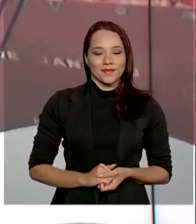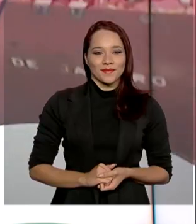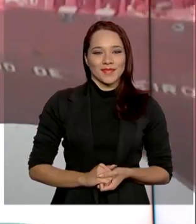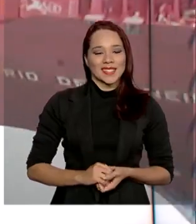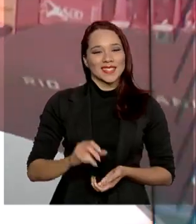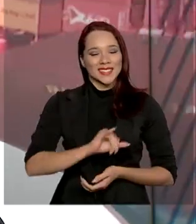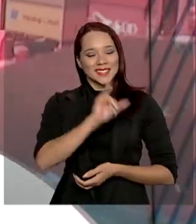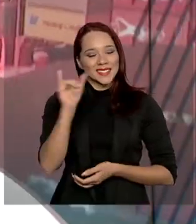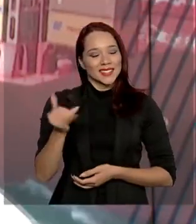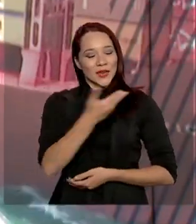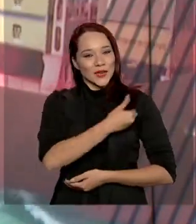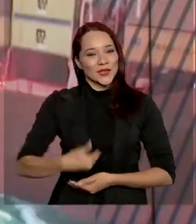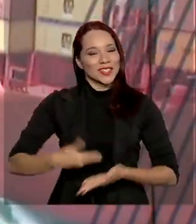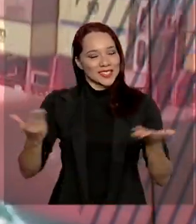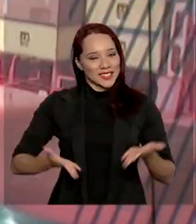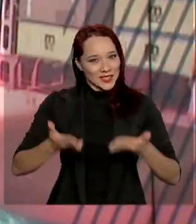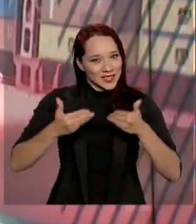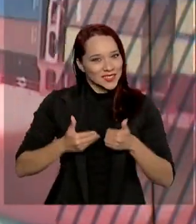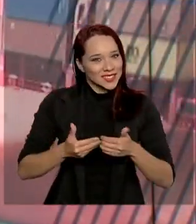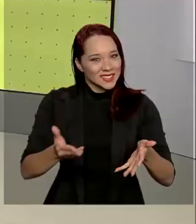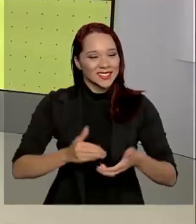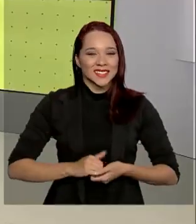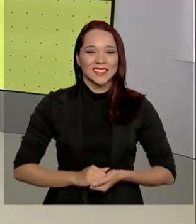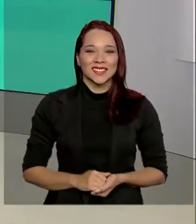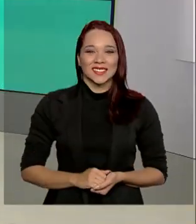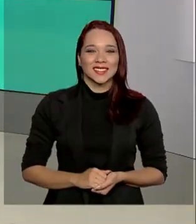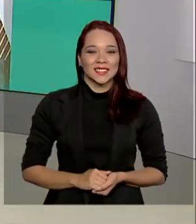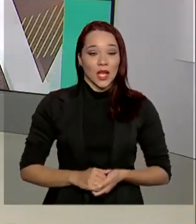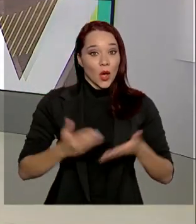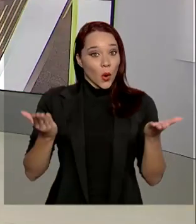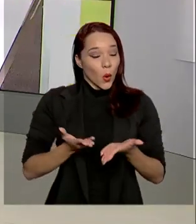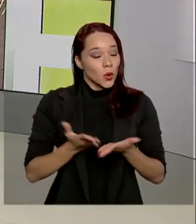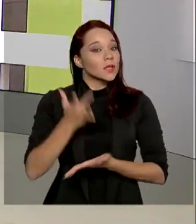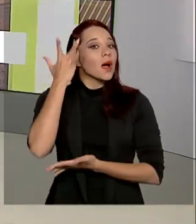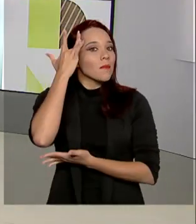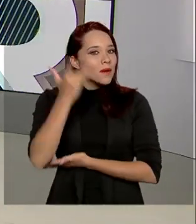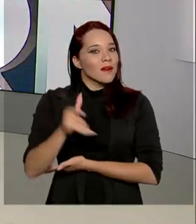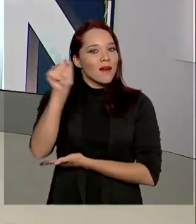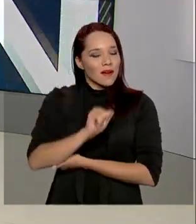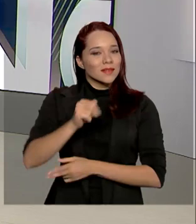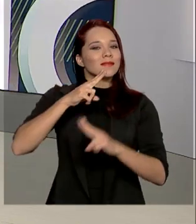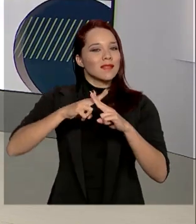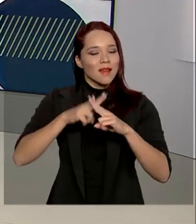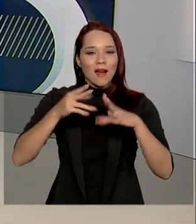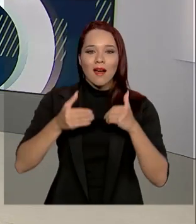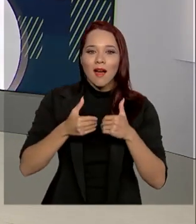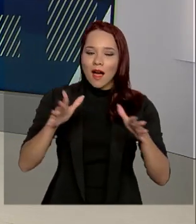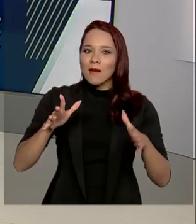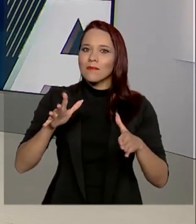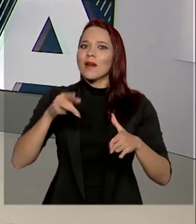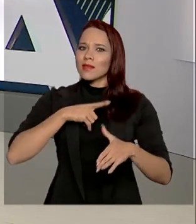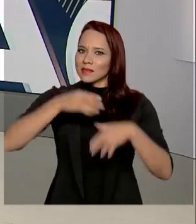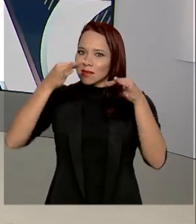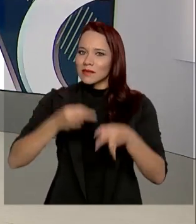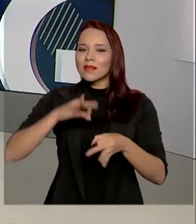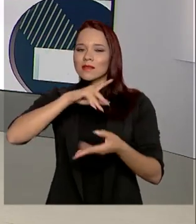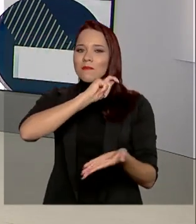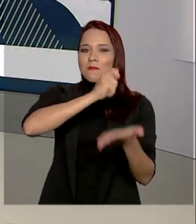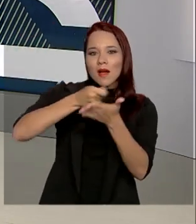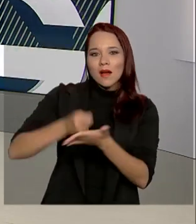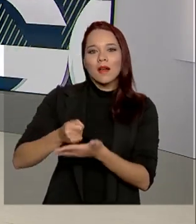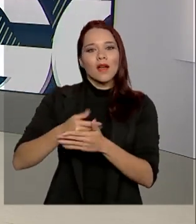Olá, o governo agora já está no ar. Hoje e amanhã, agências da Caixa abrem para garantir o pagamento do auxílio